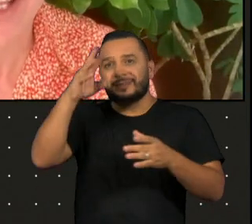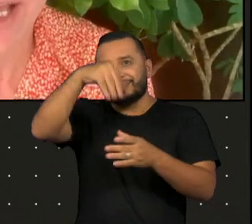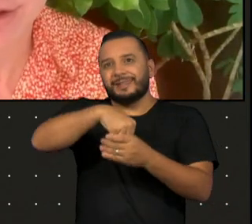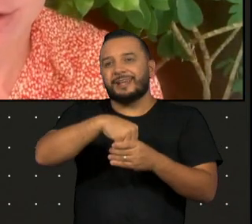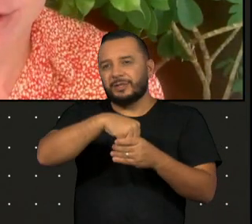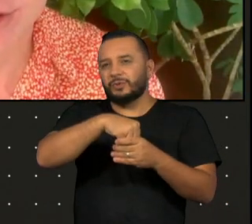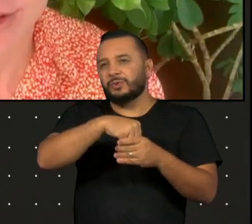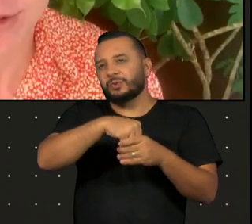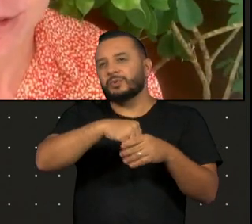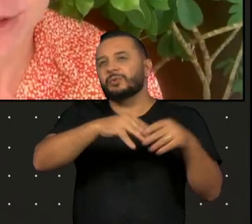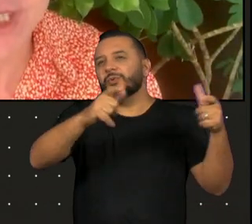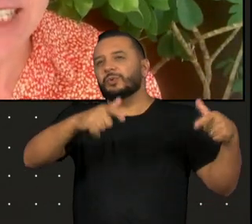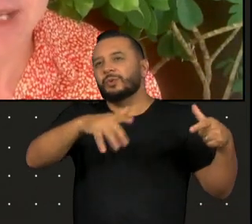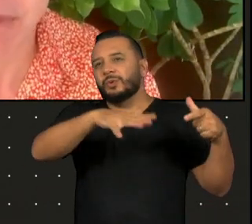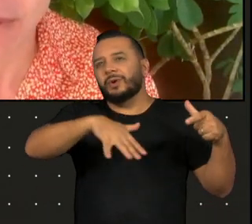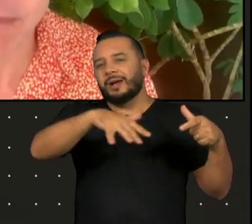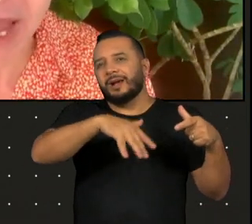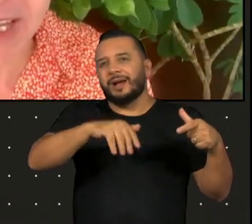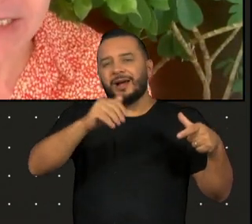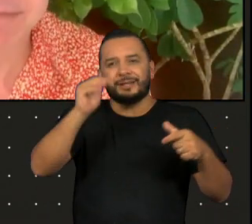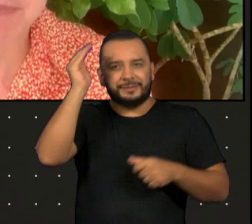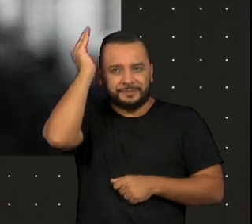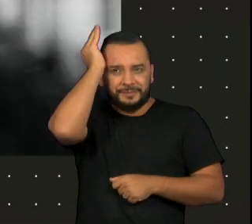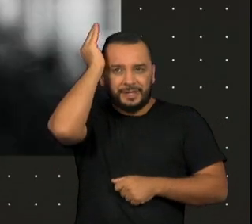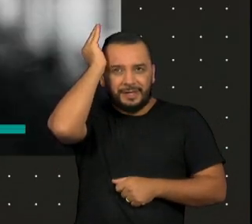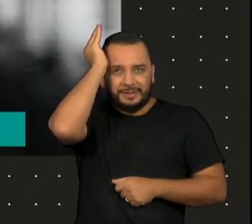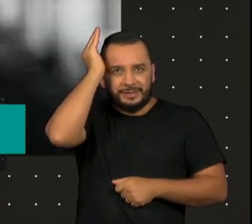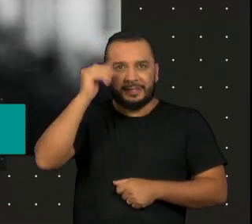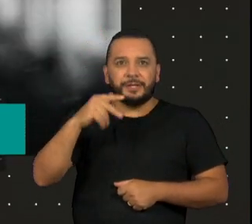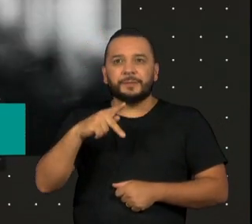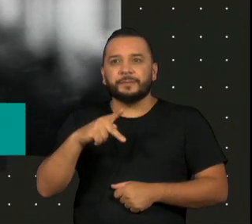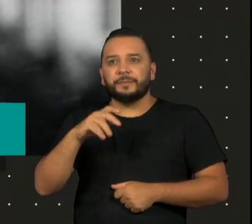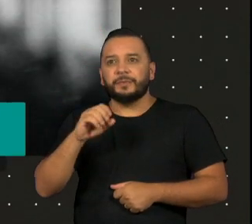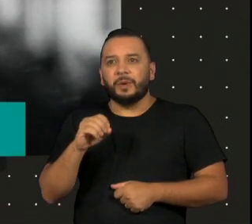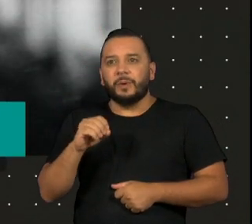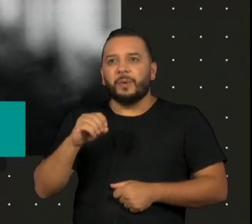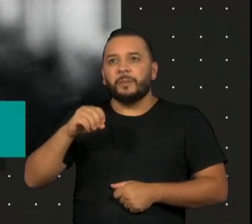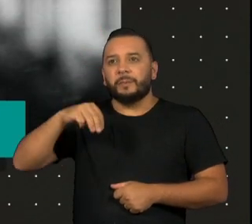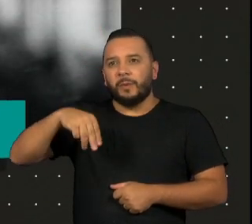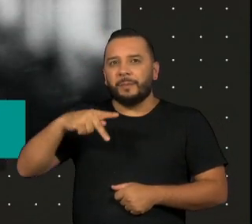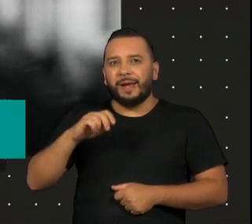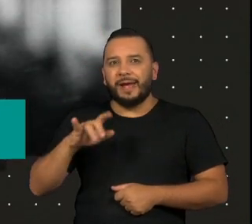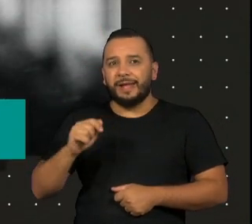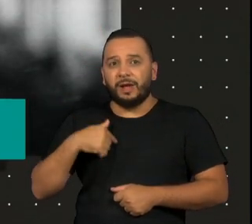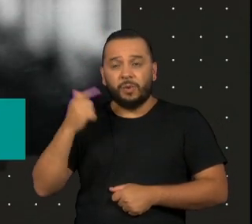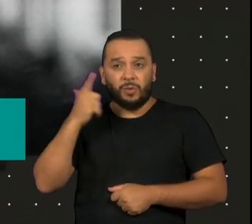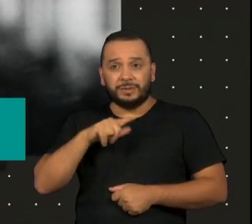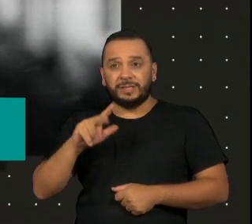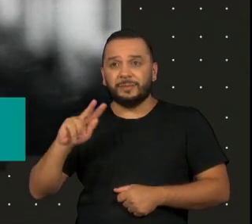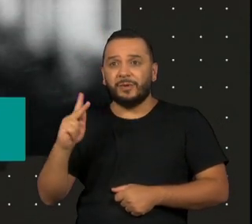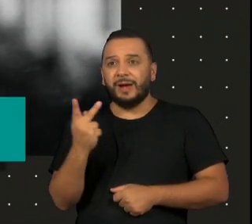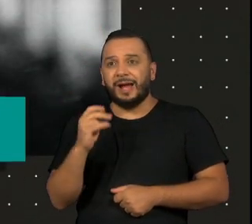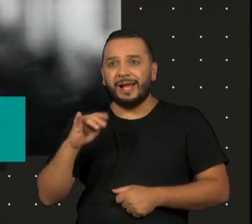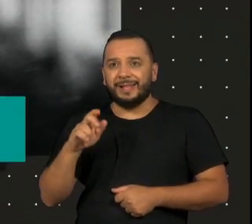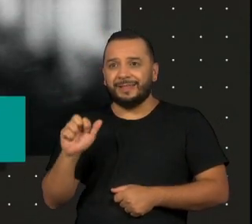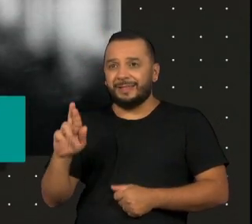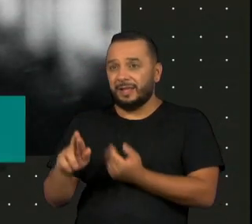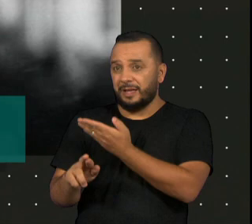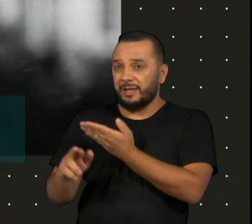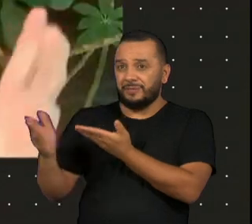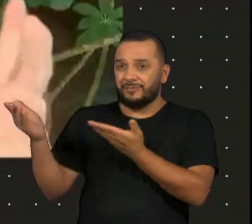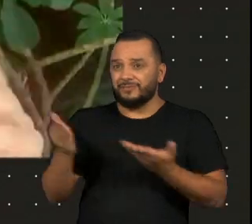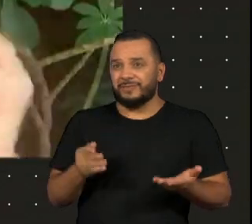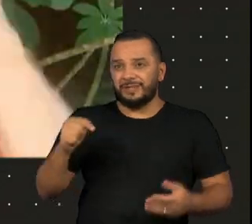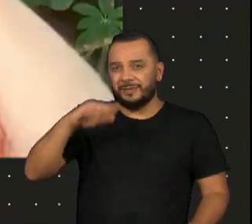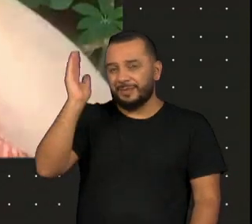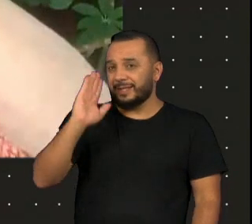dentro do Sesc Pompeia e a gente conseguiu trazer o Rainer Miller para o Brasil. O espetáculo